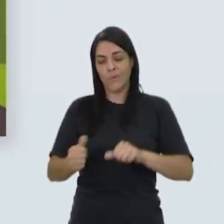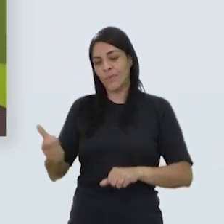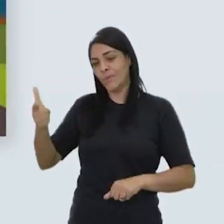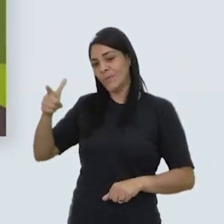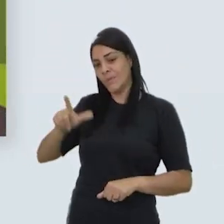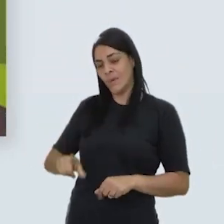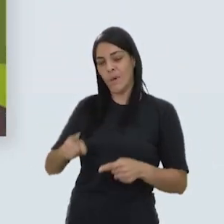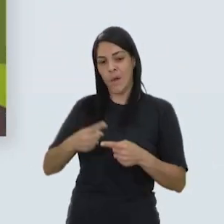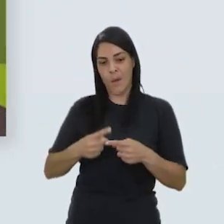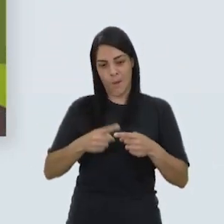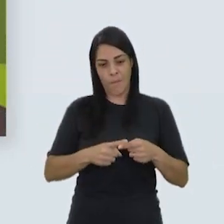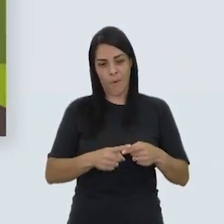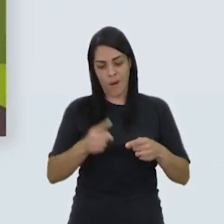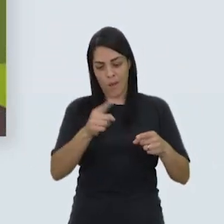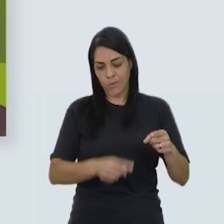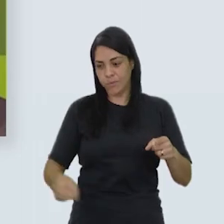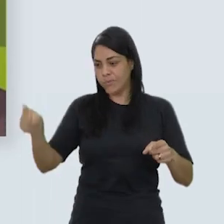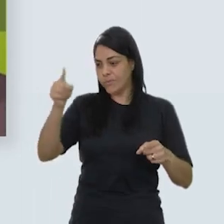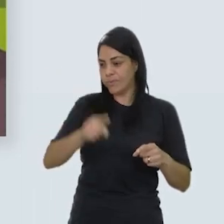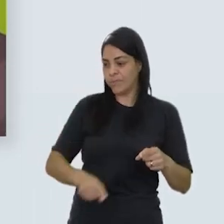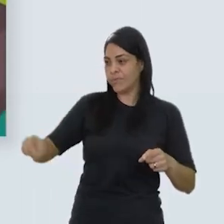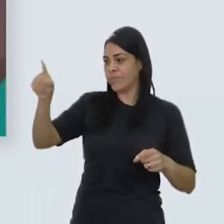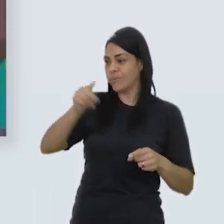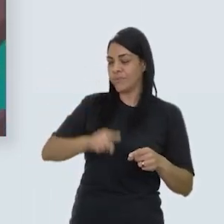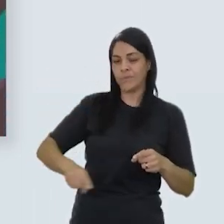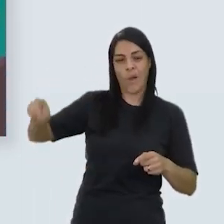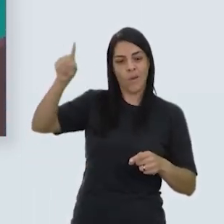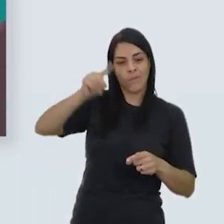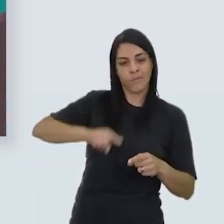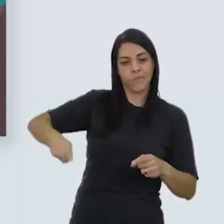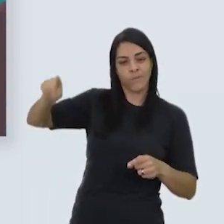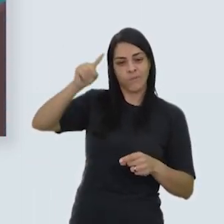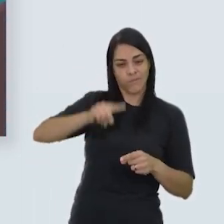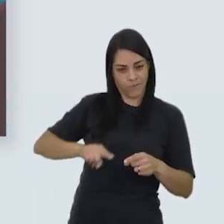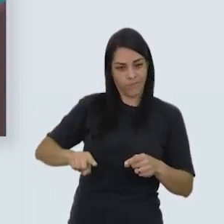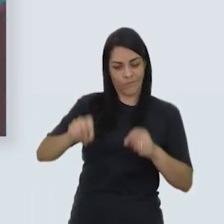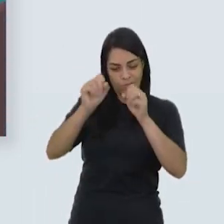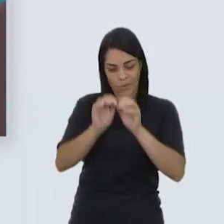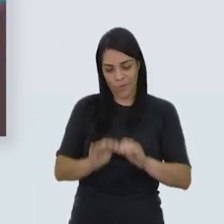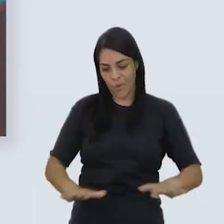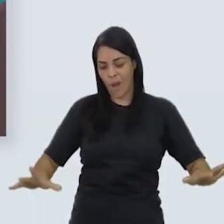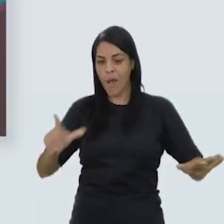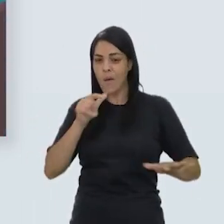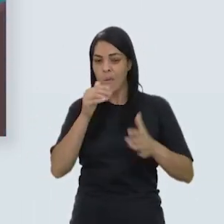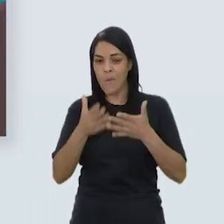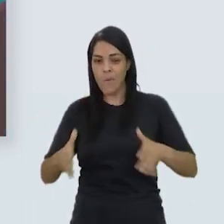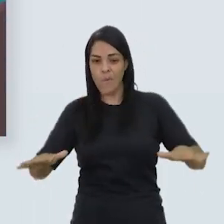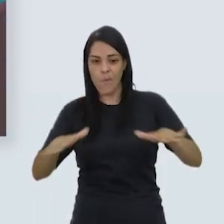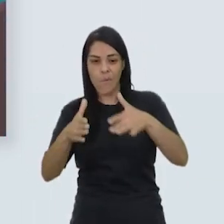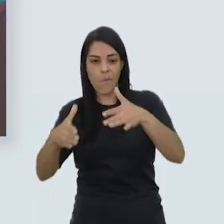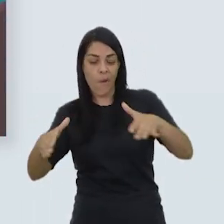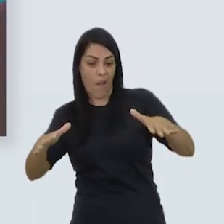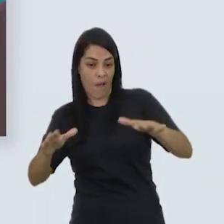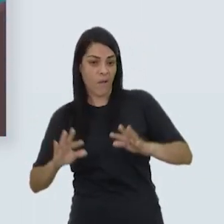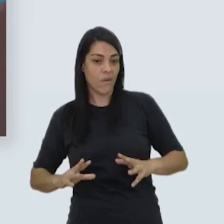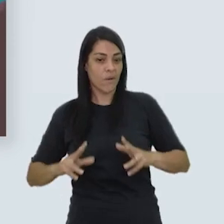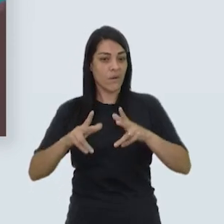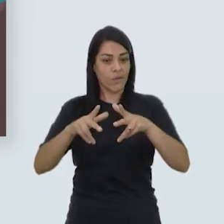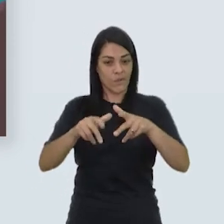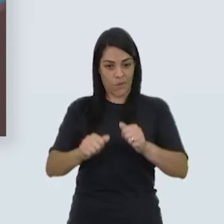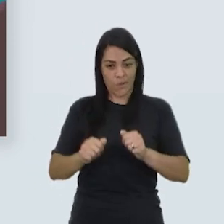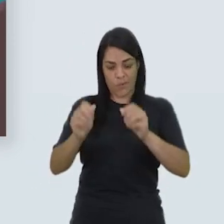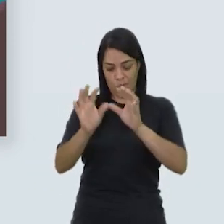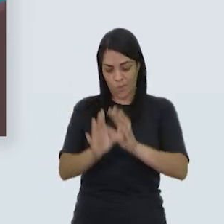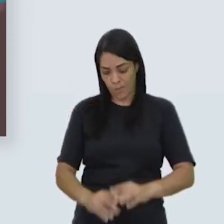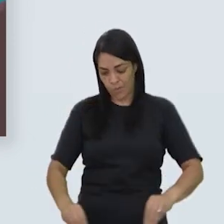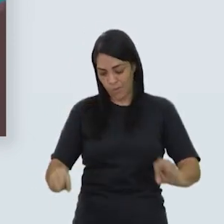porque o ciclo da água não para nunca. A água que retorna à terra escoa para os lagos, rios e oceanos. Uma parte se infiltra no